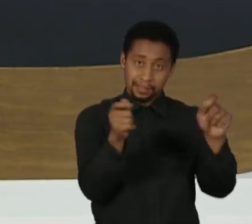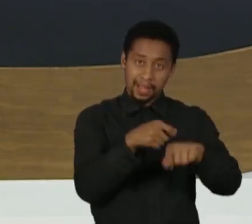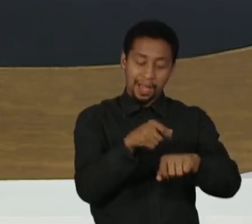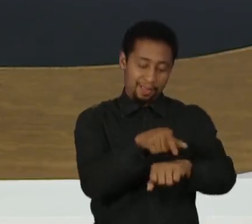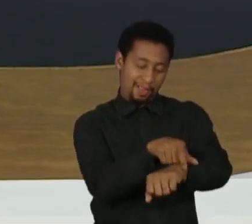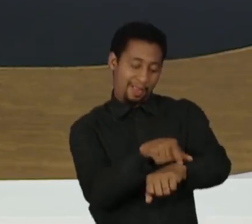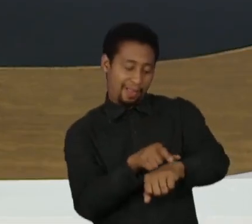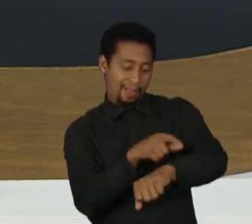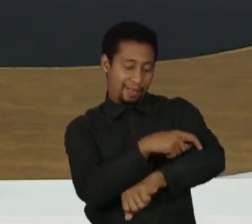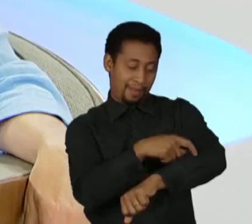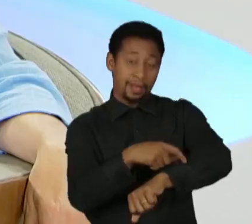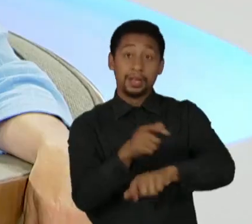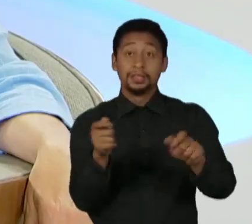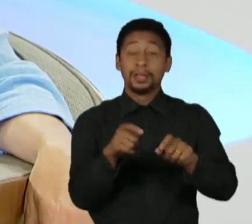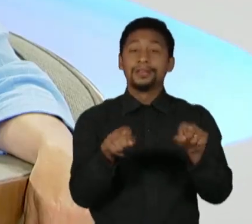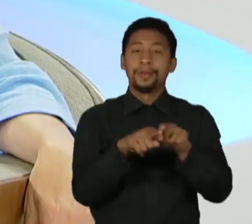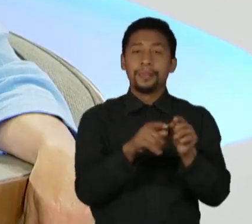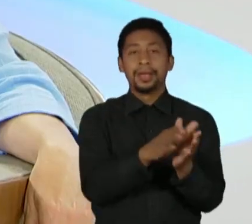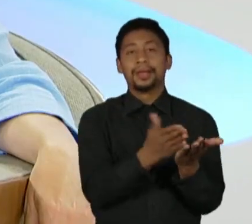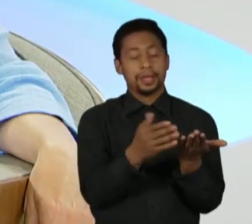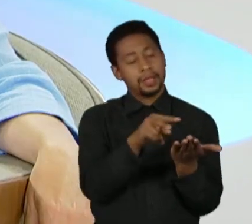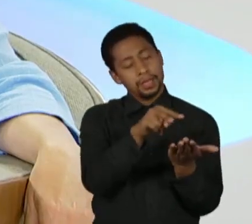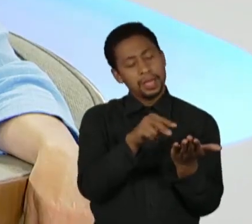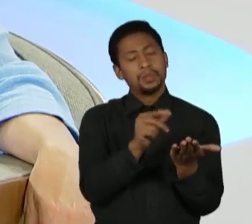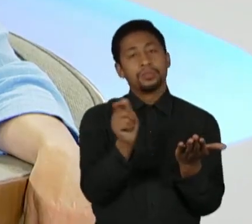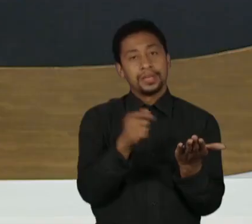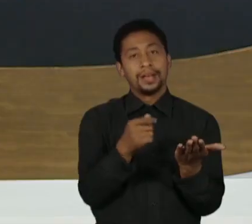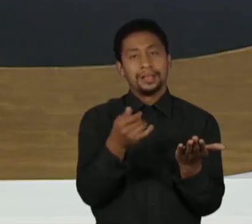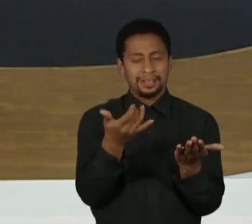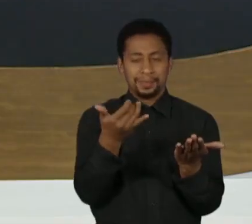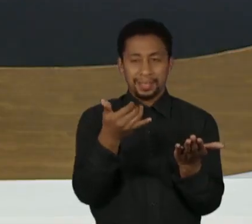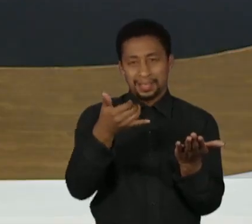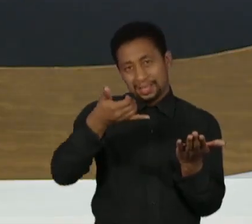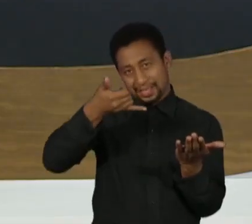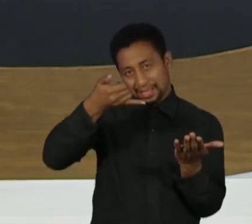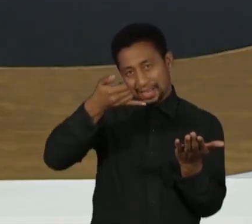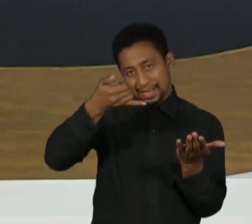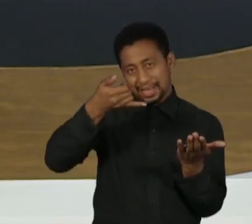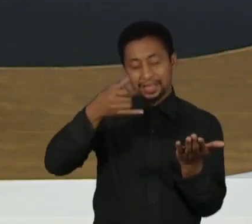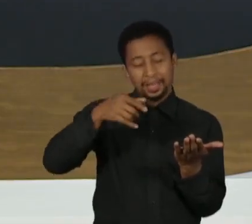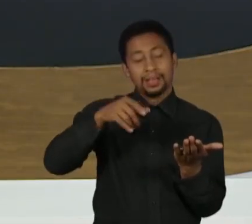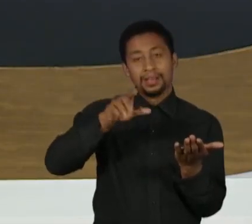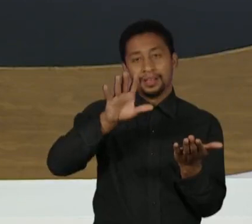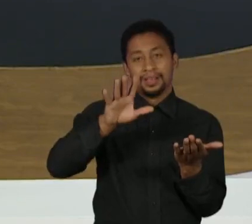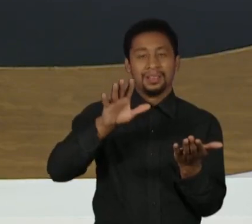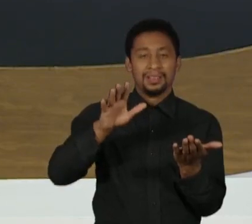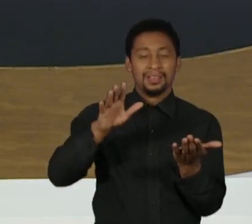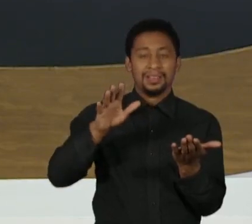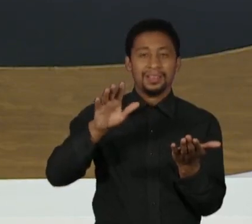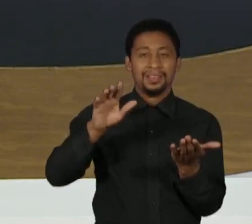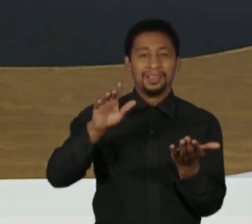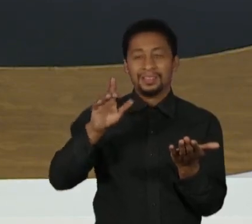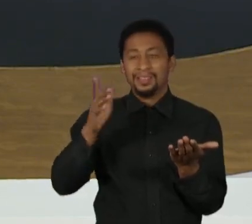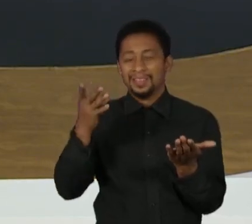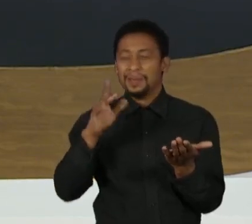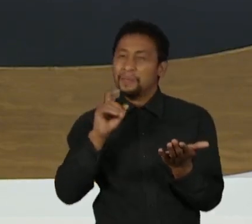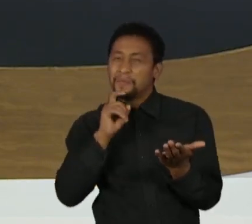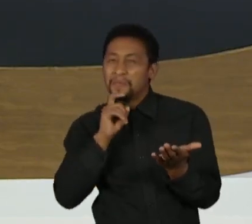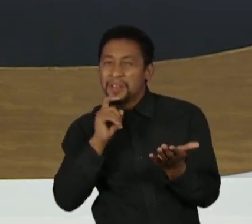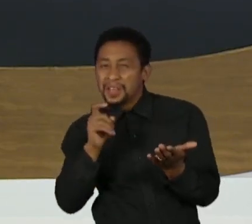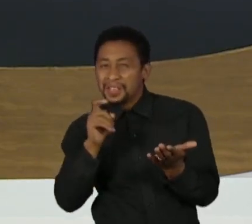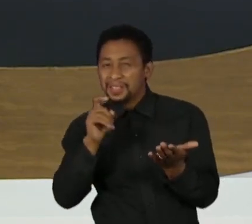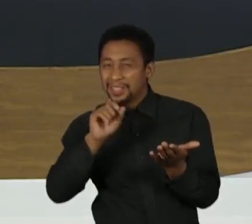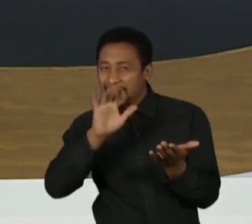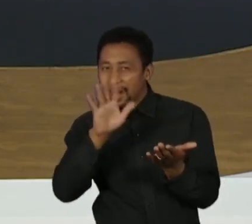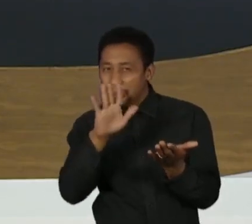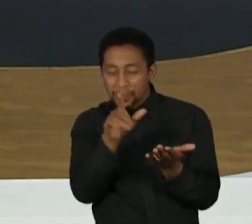a leitura inteira grifando frases. E isso é bom, isso remete a algo que te marca, que você